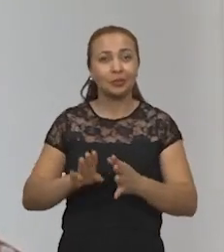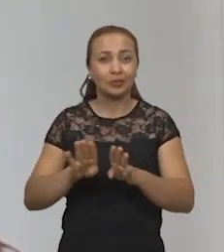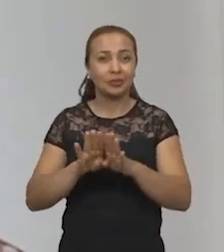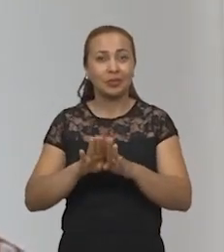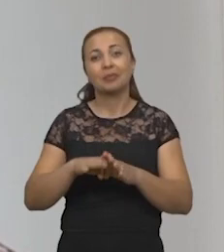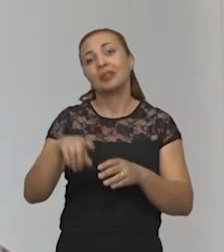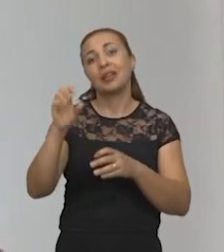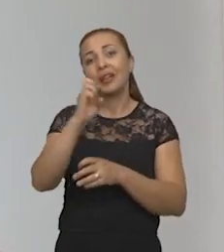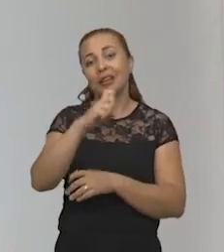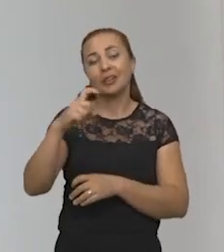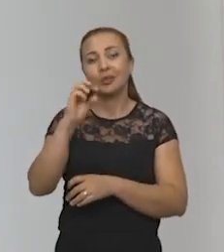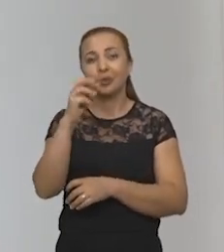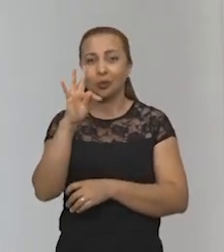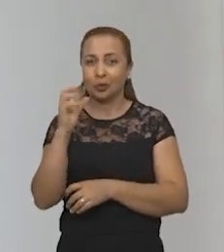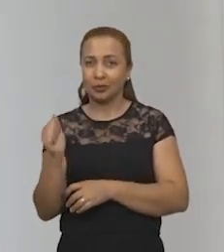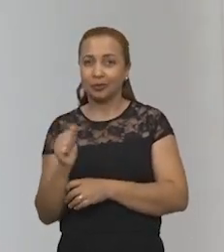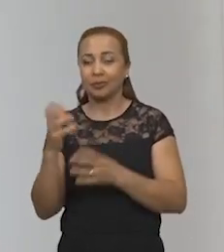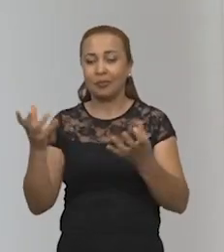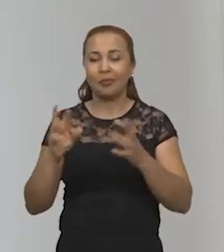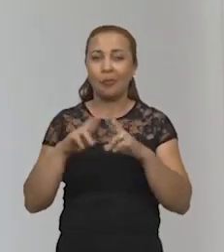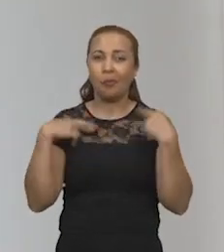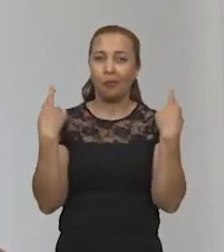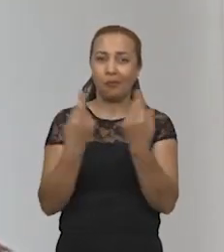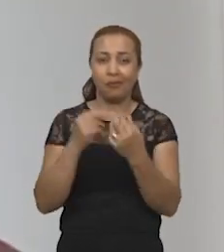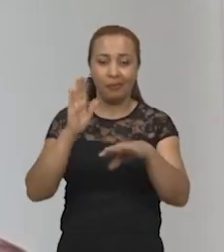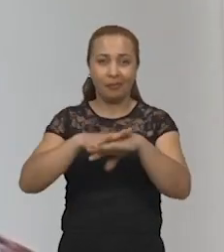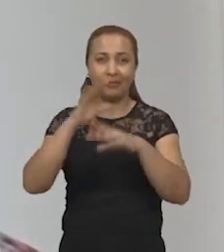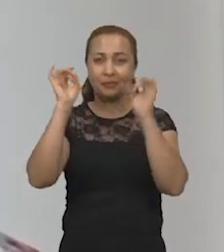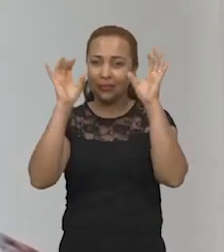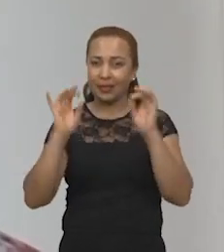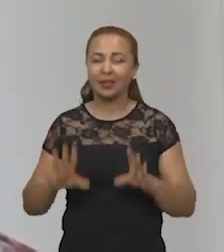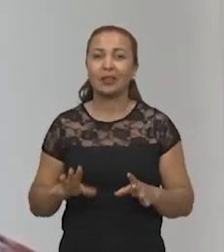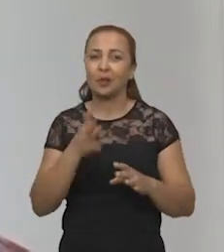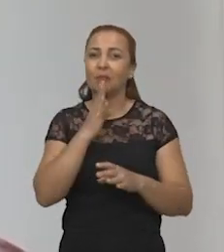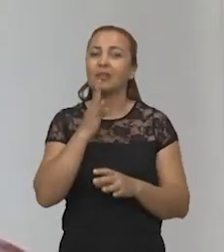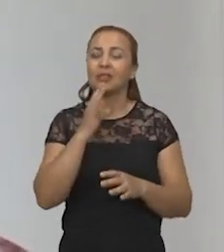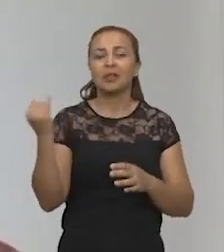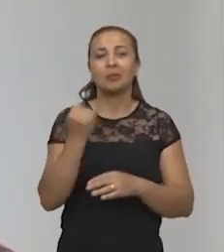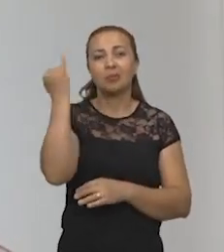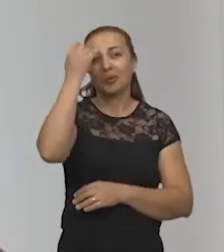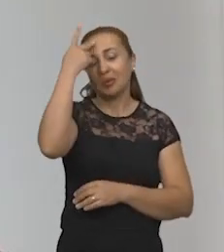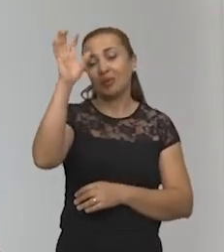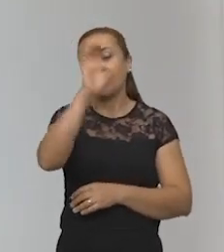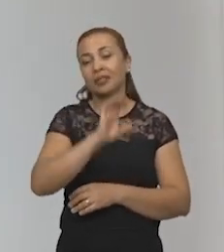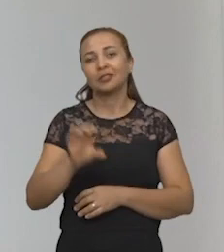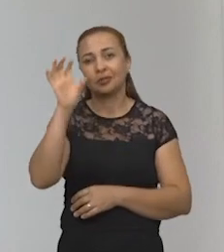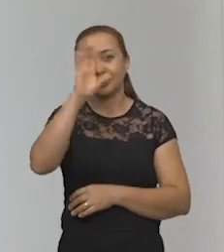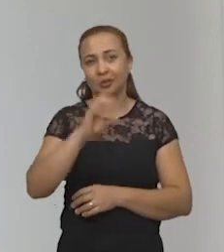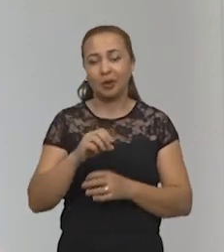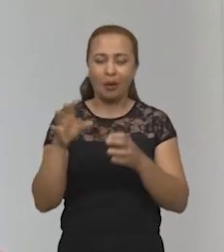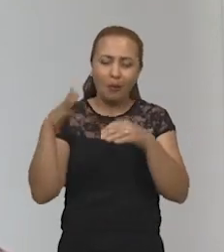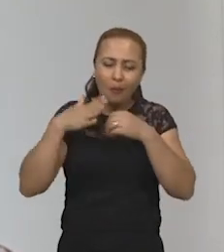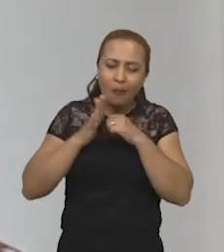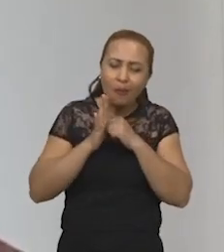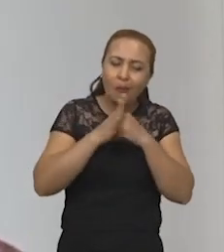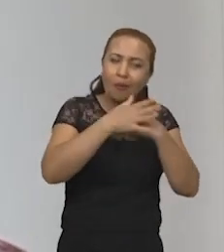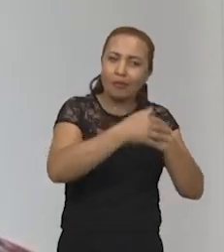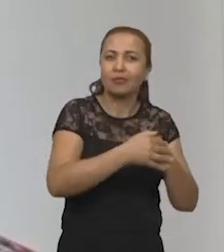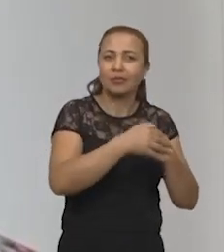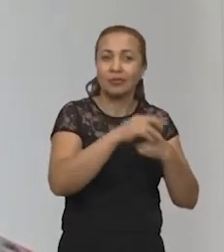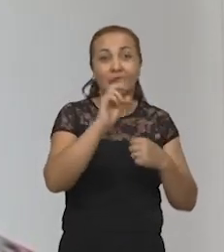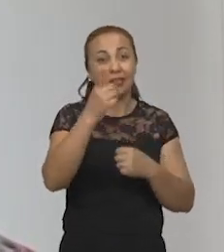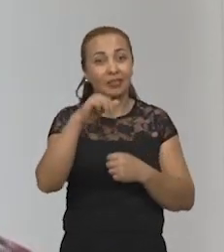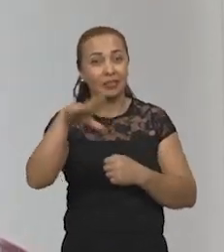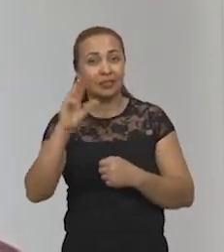Neste local hoje estão reunidas as espécies medicinais mais conhecidas e importantes para a nossa região, preservando a